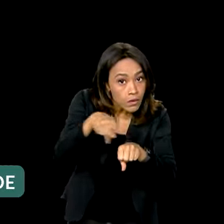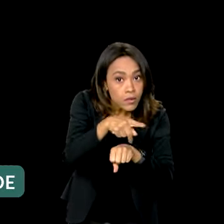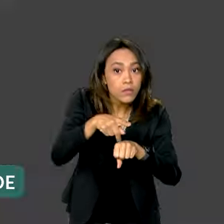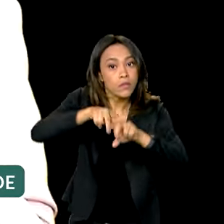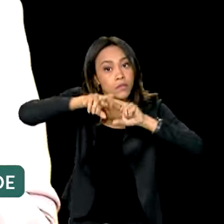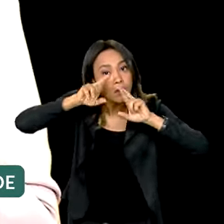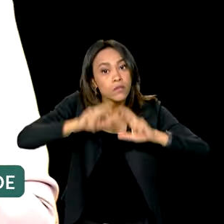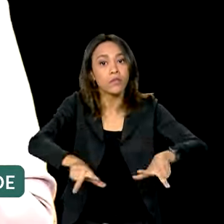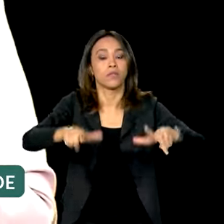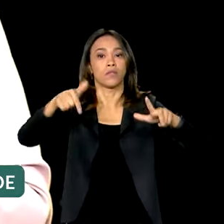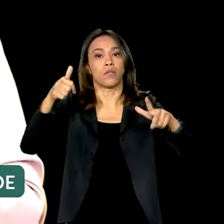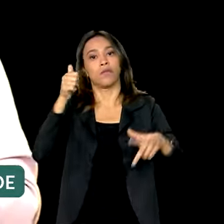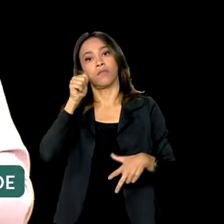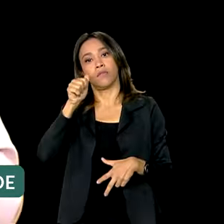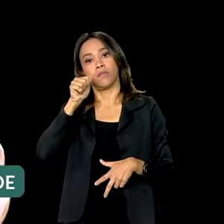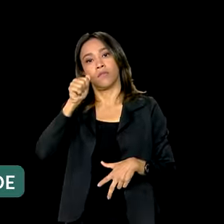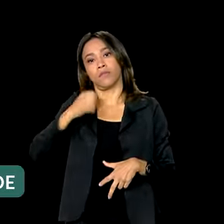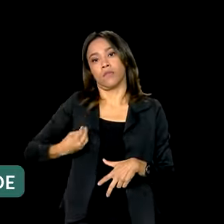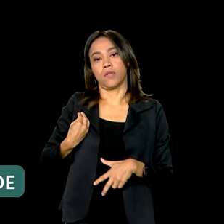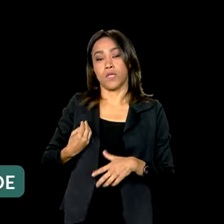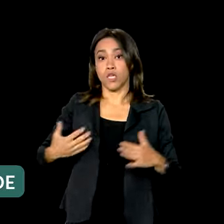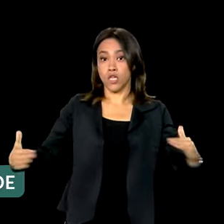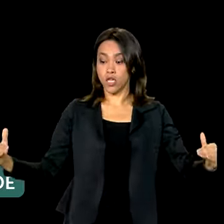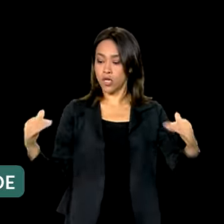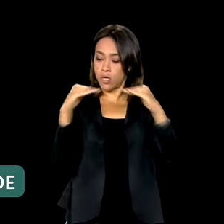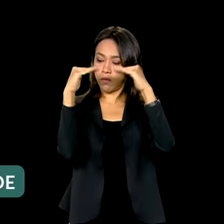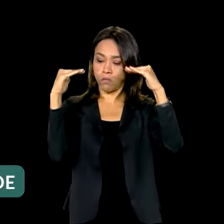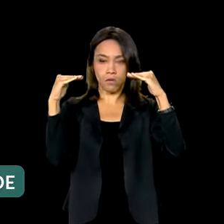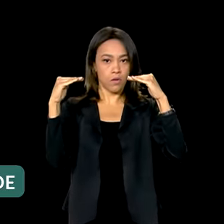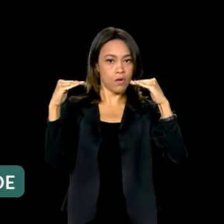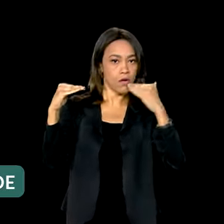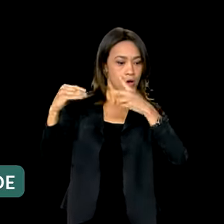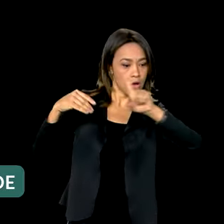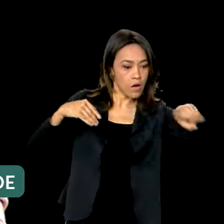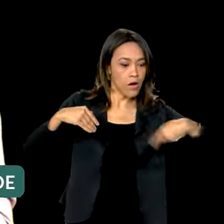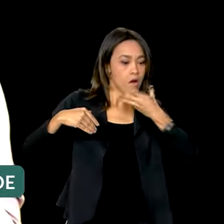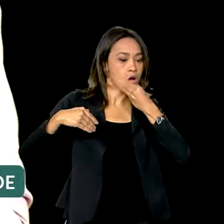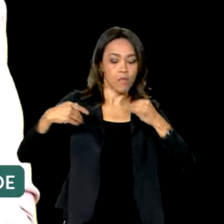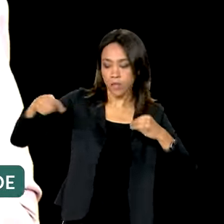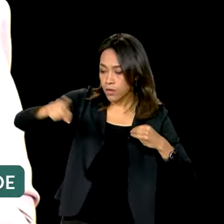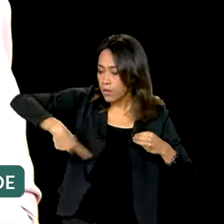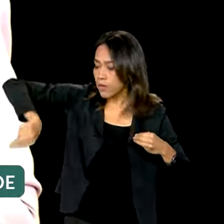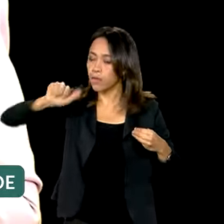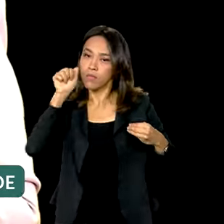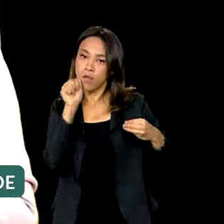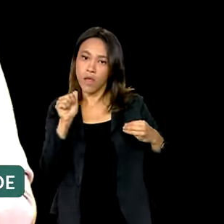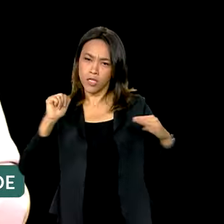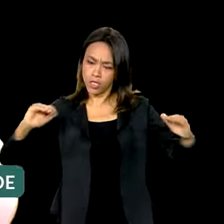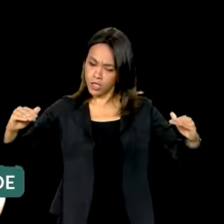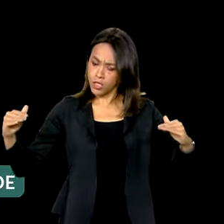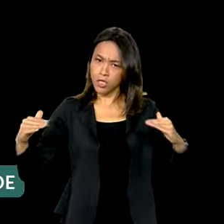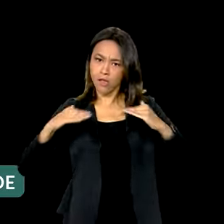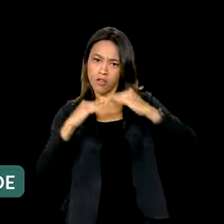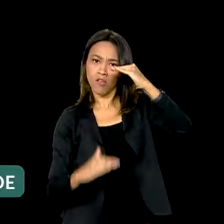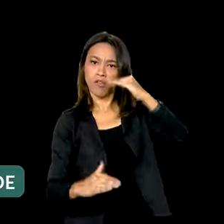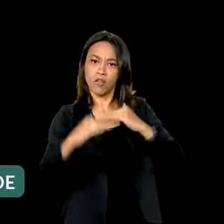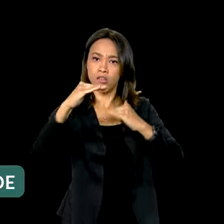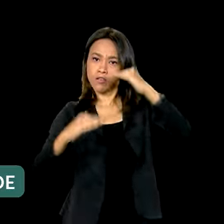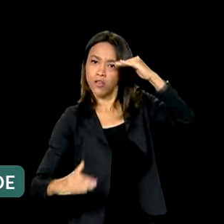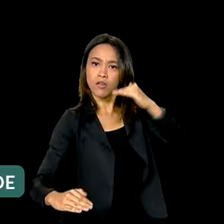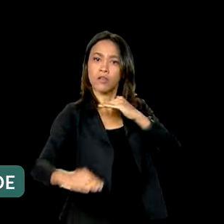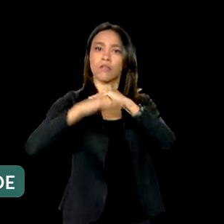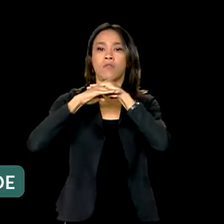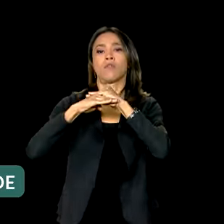mulheres. A igualdade entre homens e mulheres, a equidade de gênero, muito mais do que a igualdade, vai